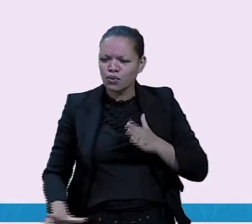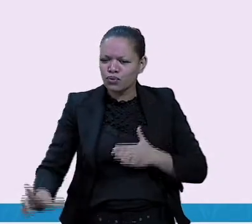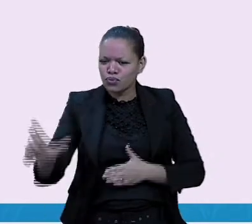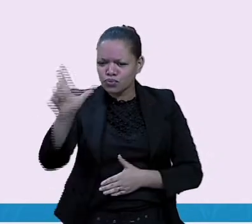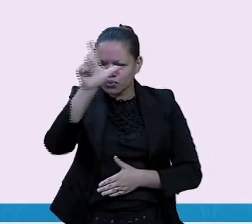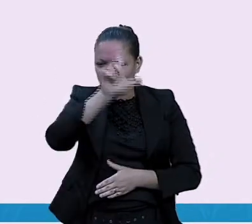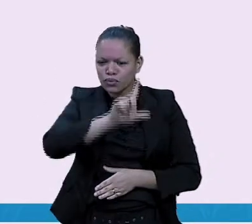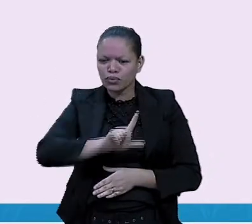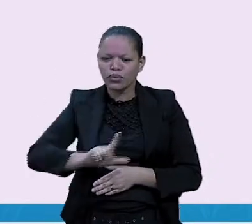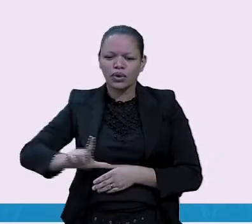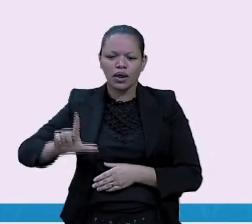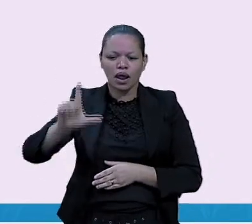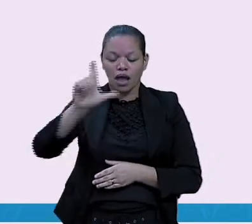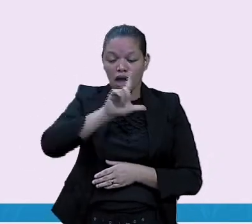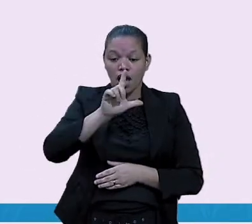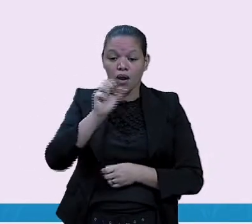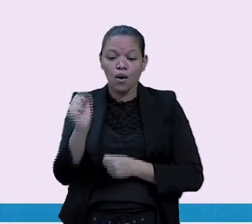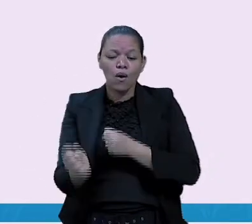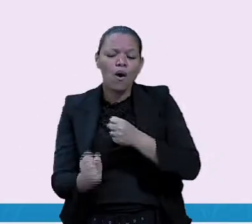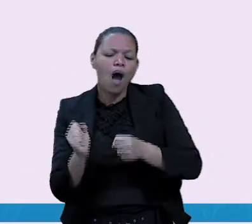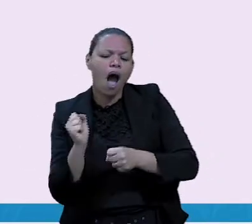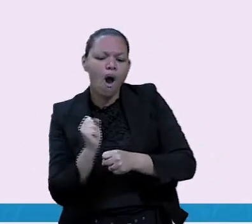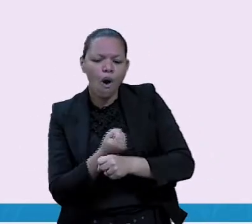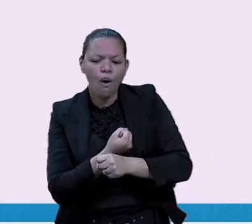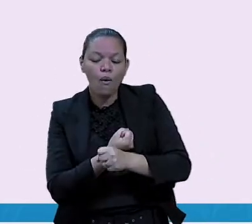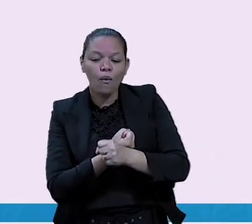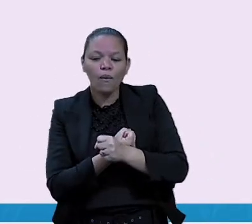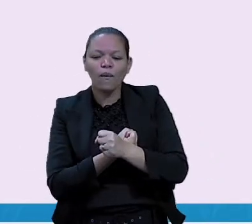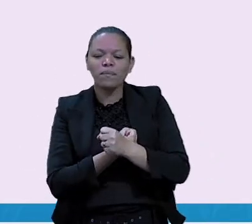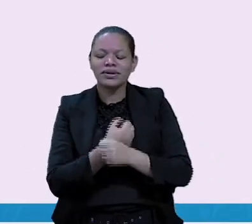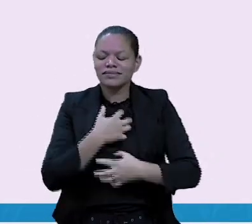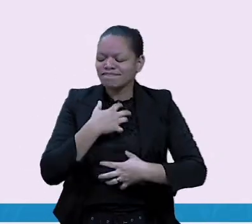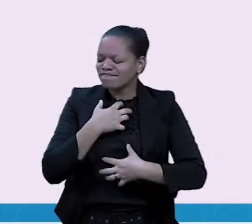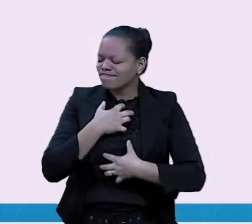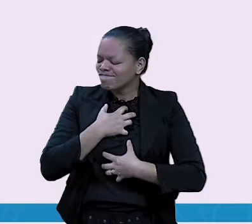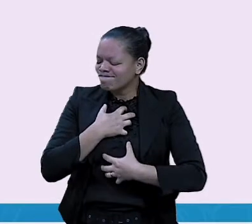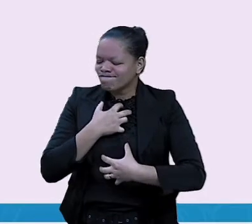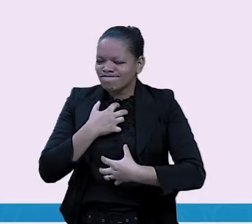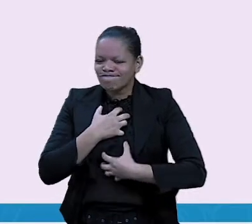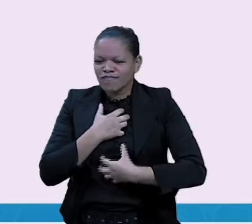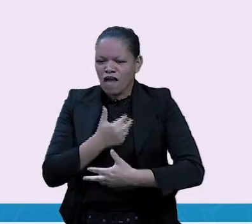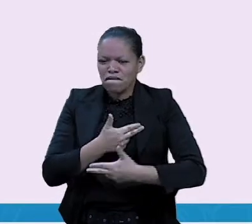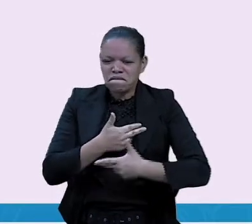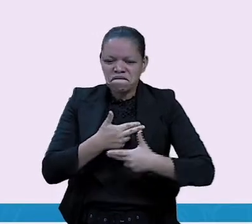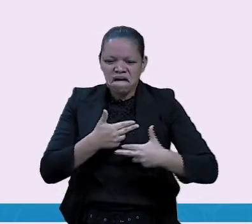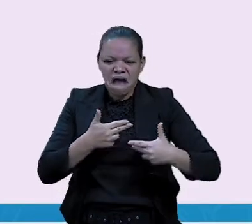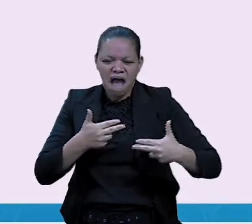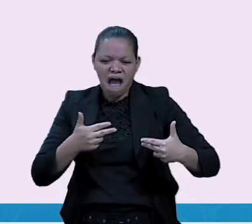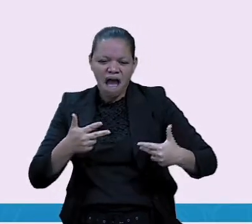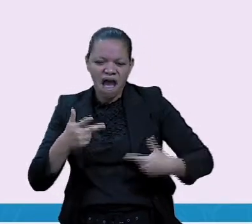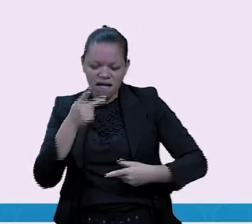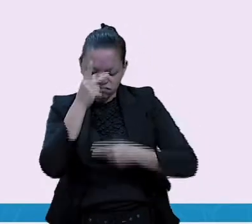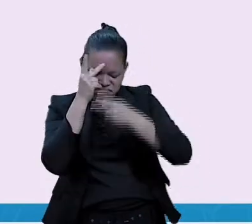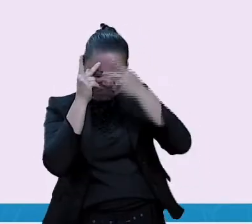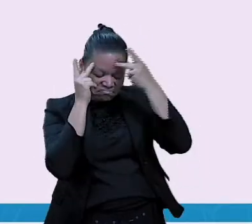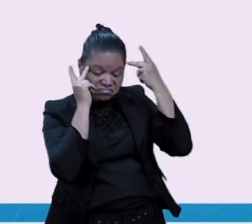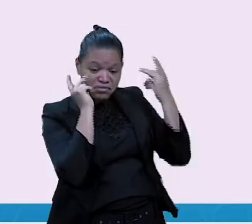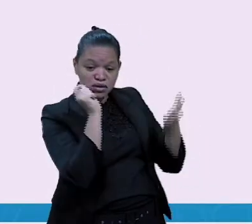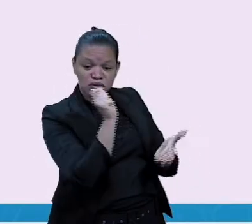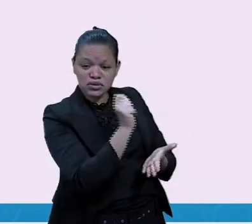fábulas de Exopo, serviu como inspiração para outros escritores, como Ruth Rocha, que